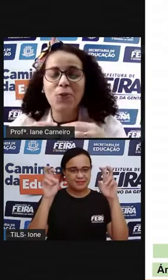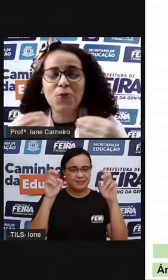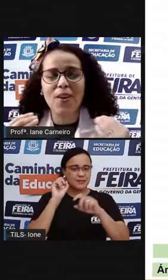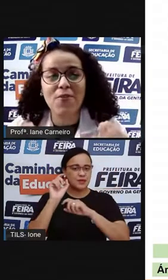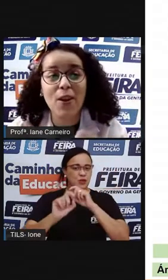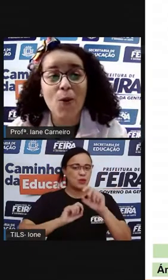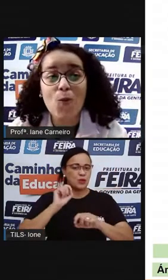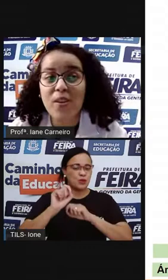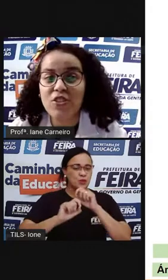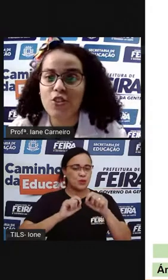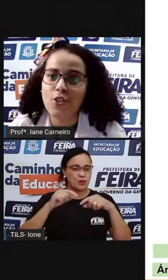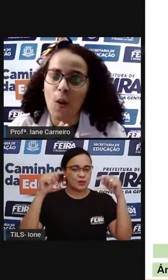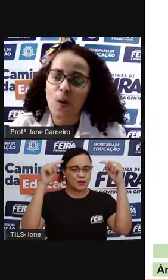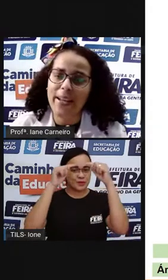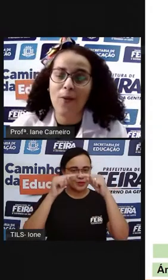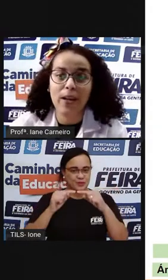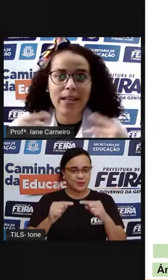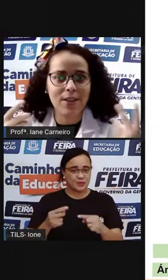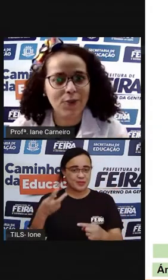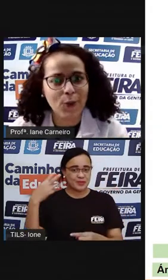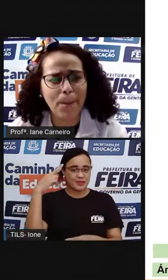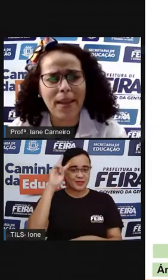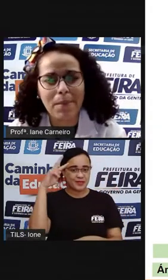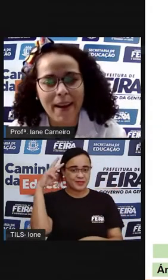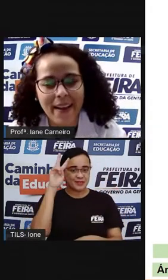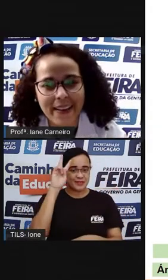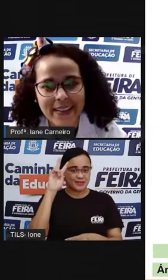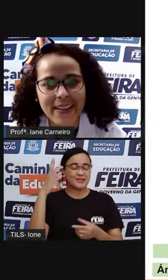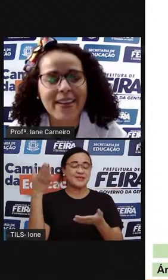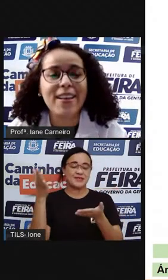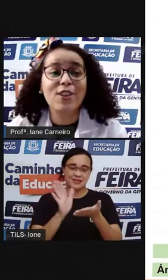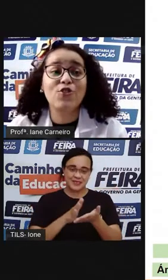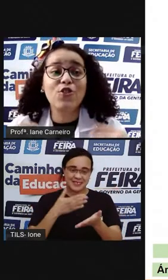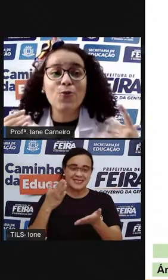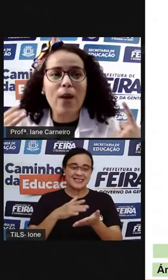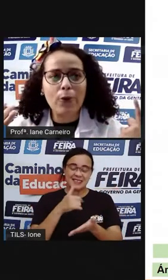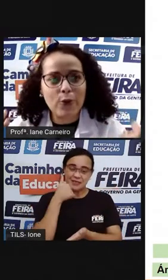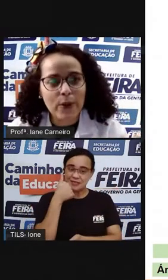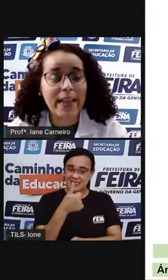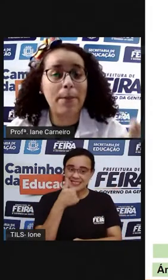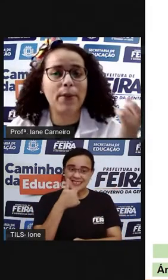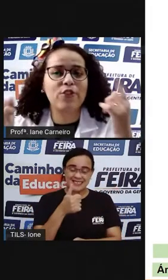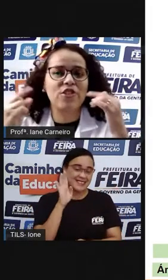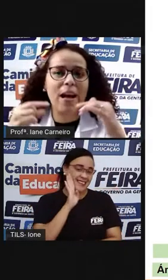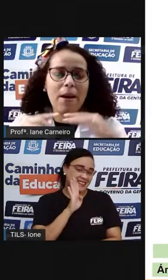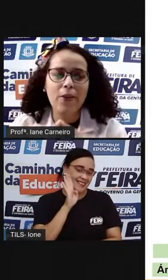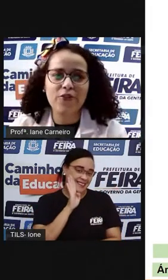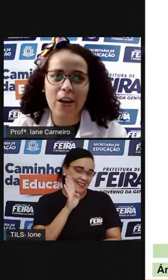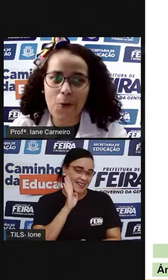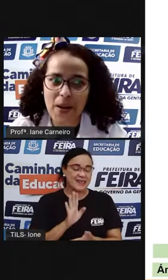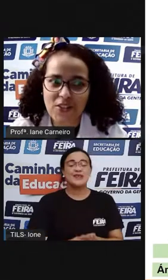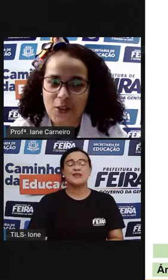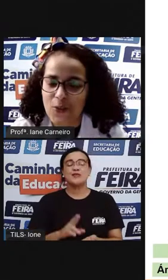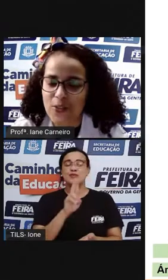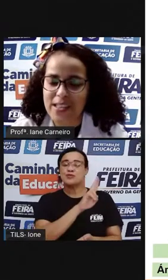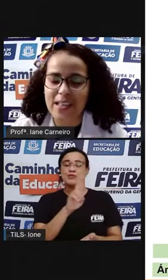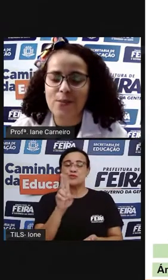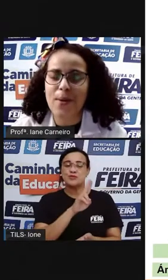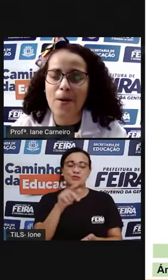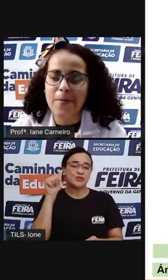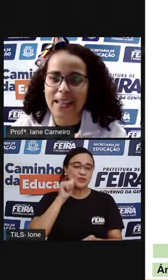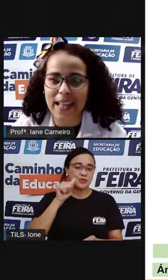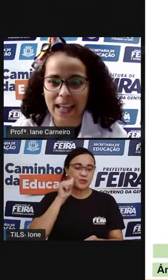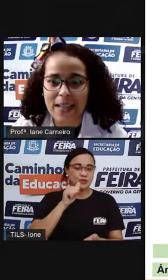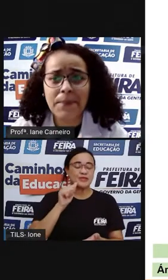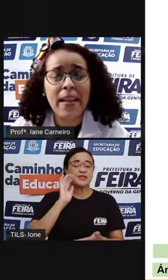ele tem tudo a ver com uma história, um livro bem bacana, de uma autora que a Proja já compartilhou com vocês